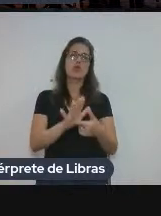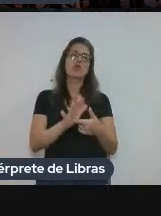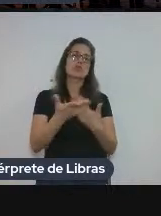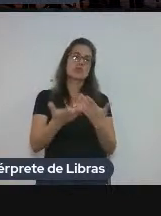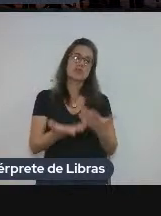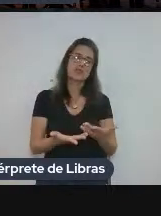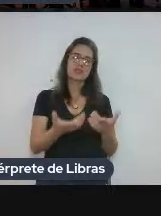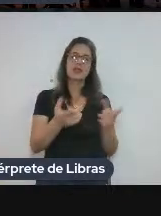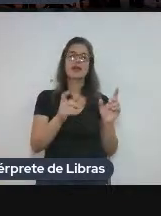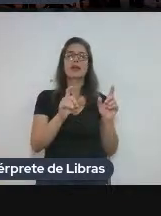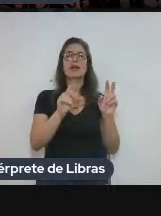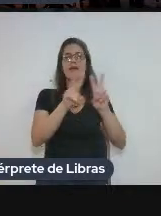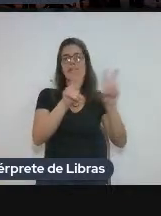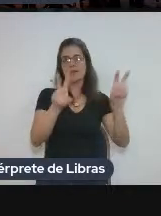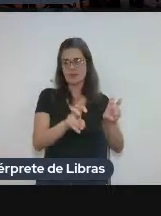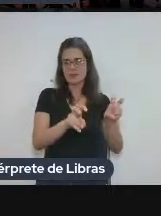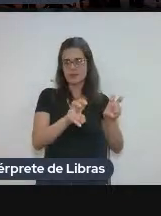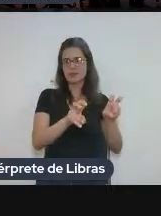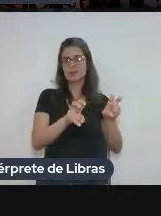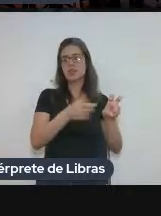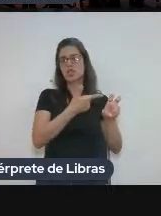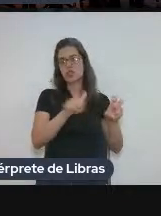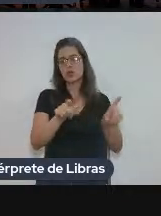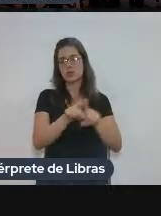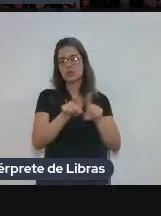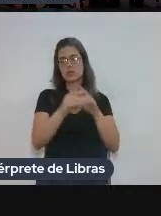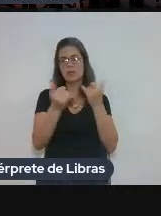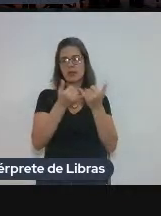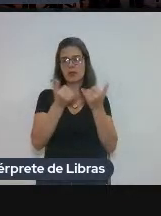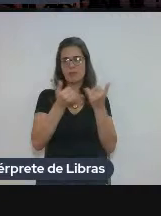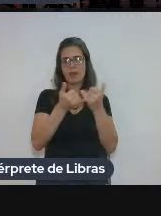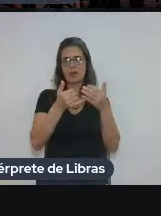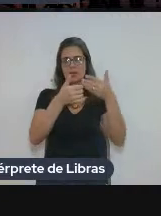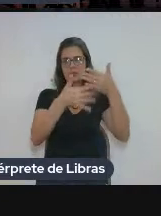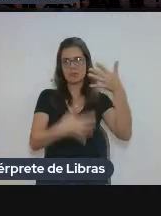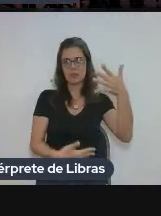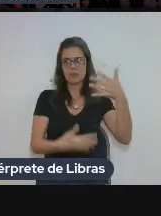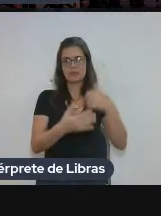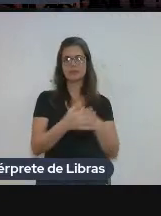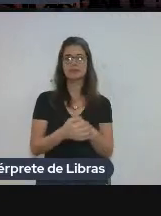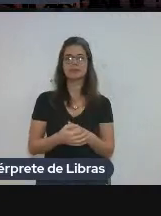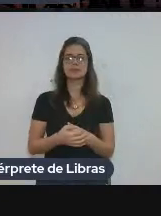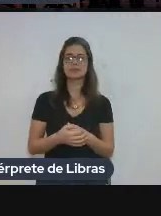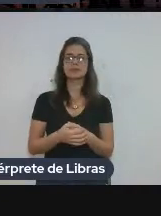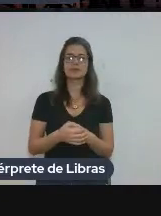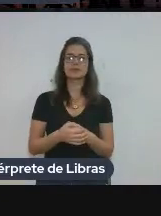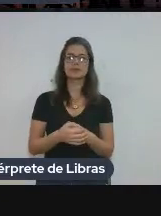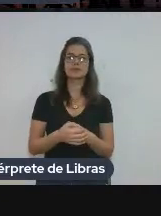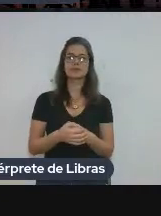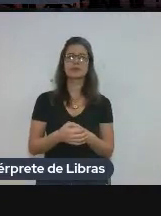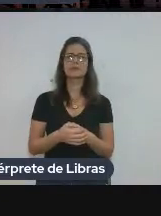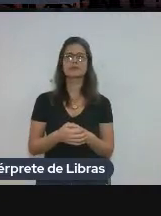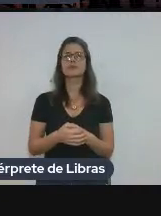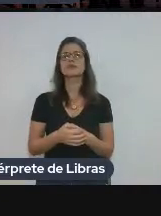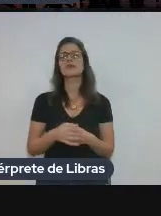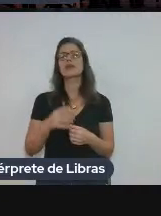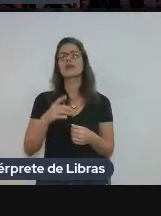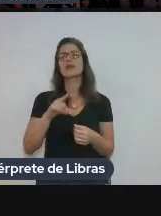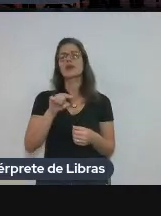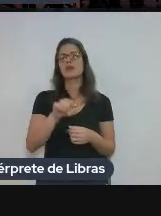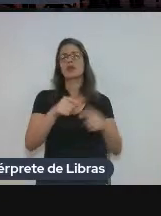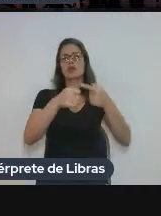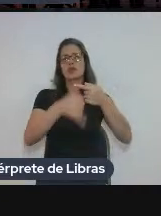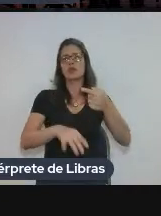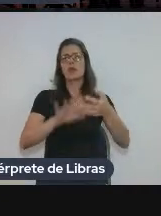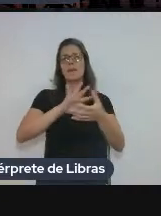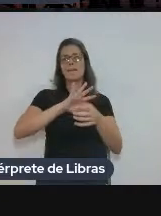parecem à expressão exata e as que mais se parecem com ela. Pode passar. Bom, o glossário, ele tem uma macroestrutura e